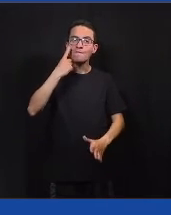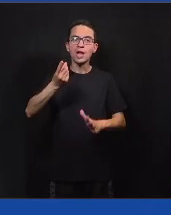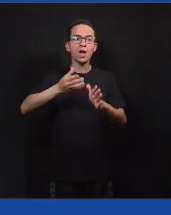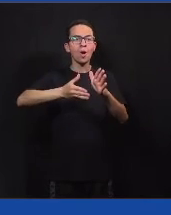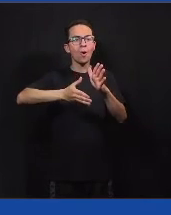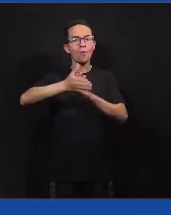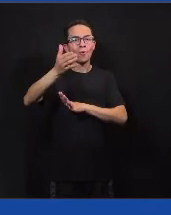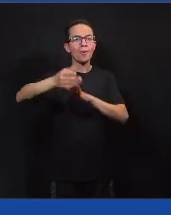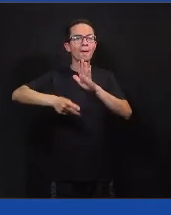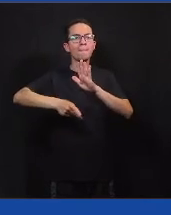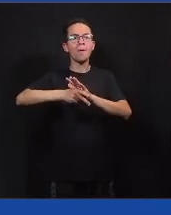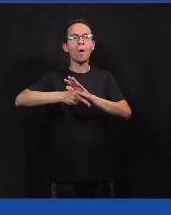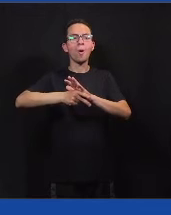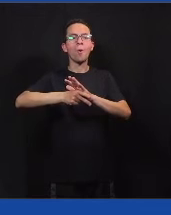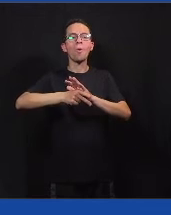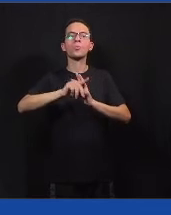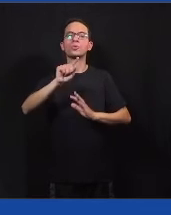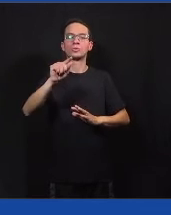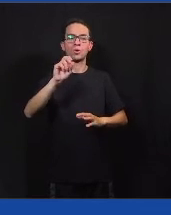aplicativo do Colab.